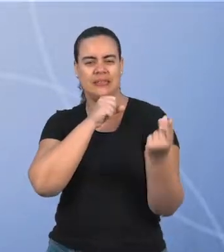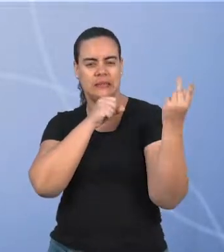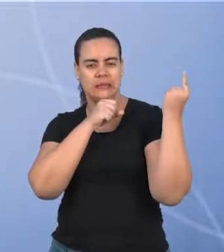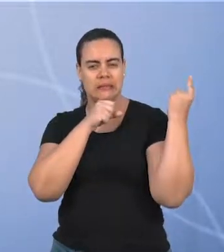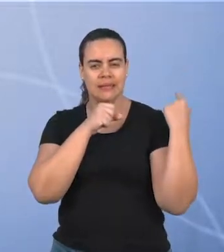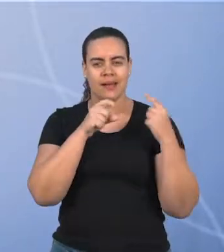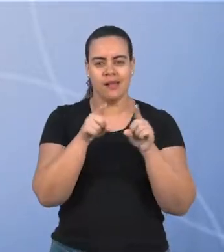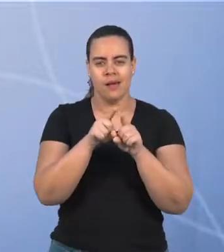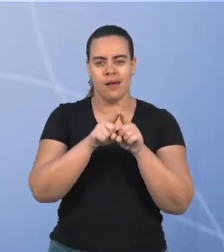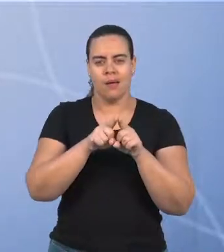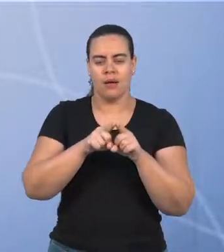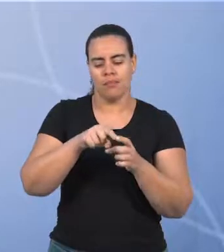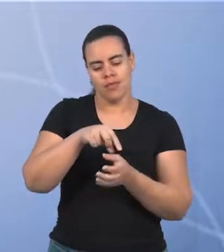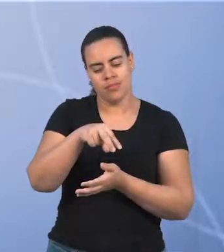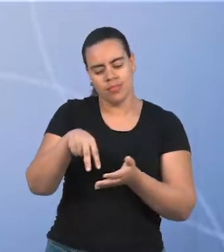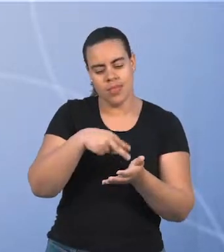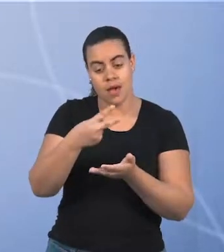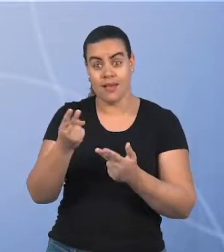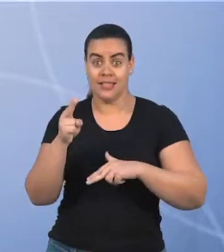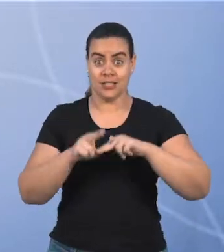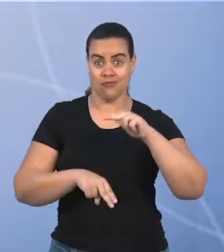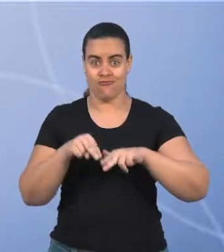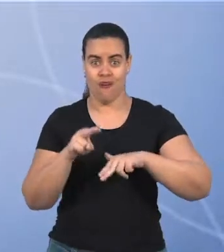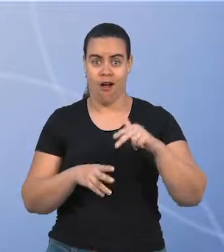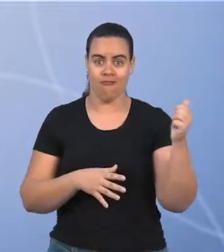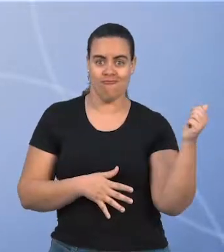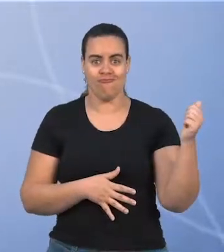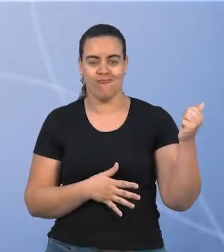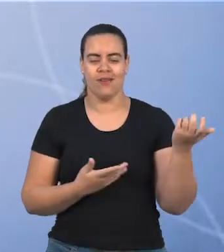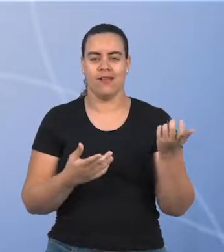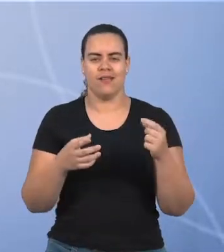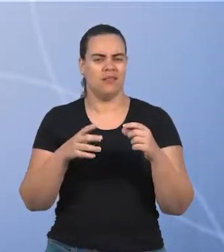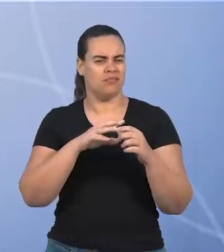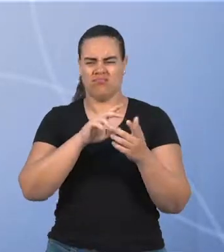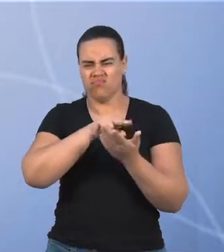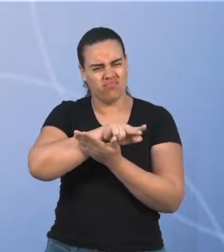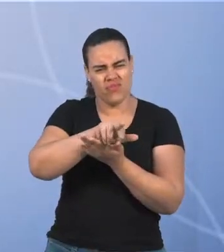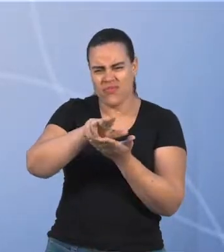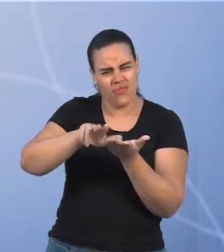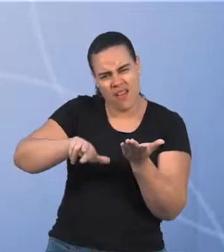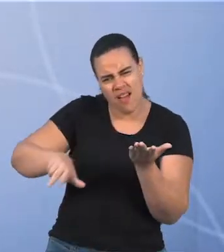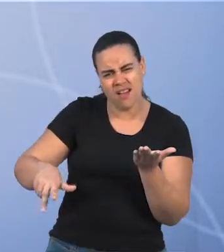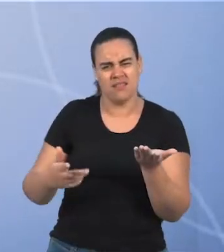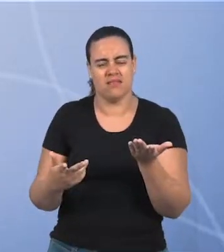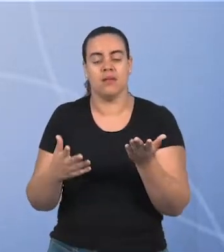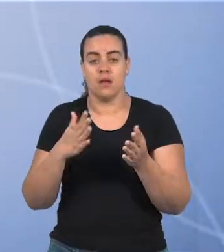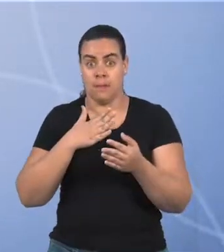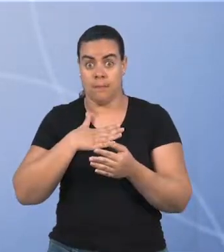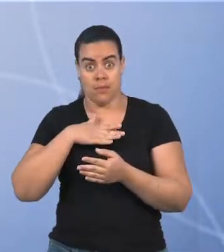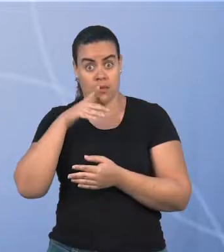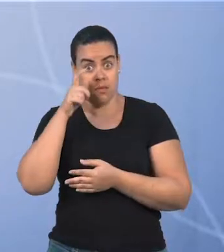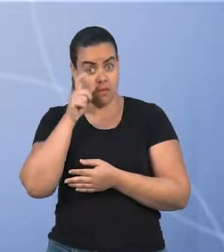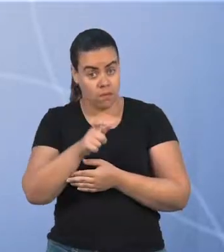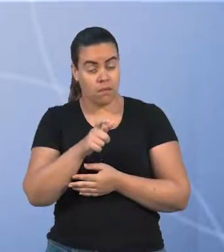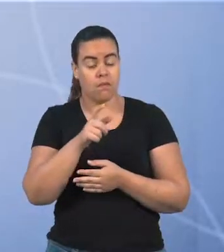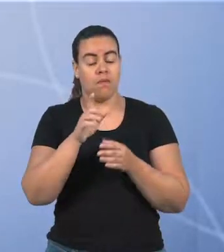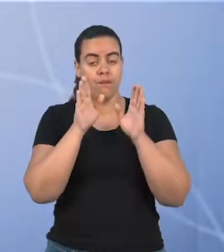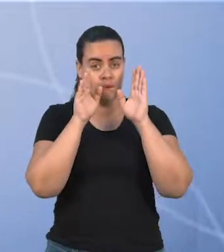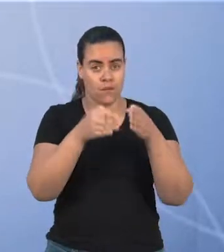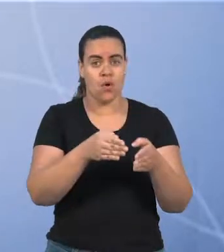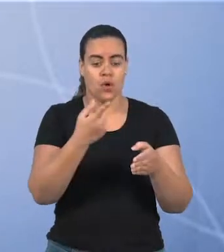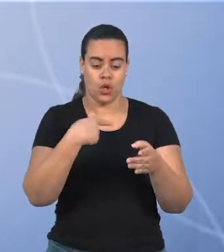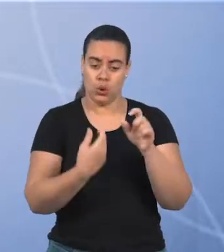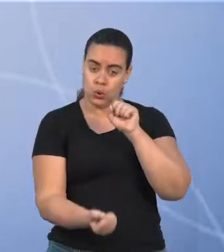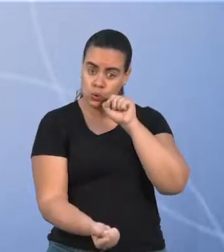as coreografias complexas da quadrilha no São João, o terno de reis e assim por diante. Minha intenção aqui é que a gente se debruce